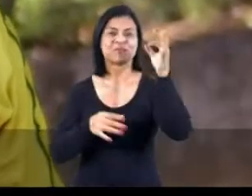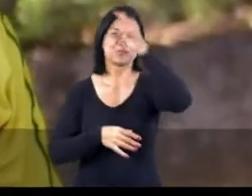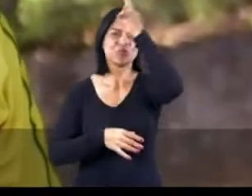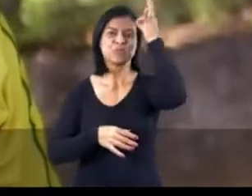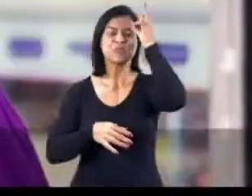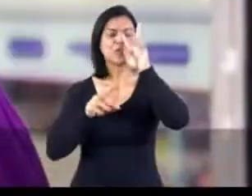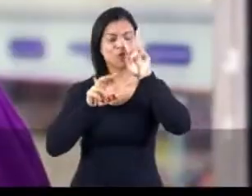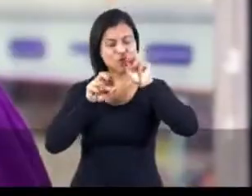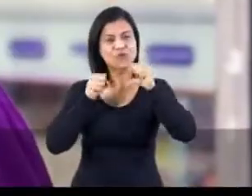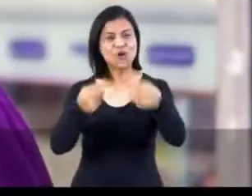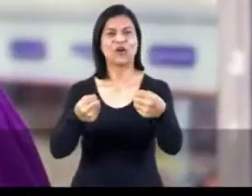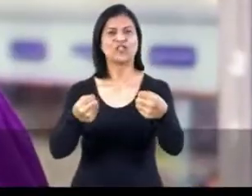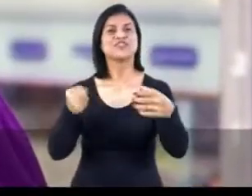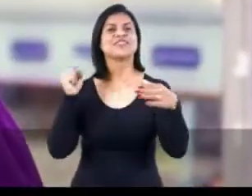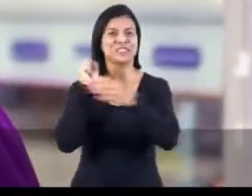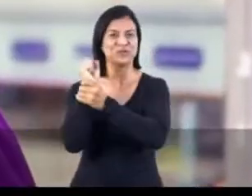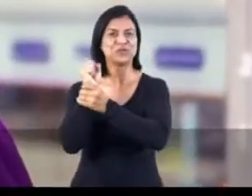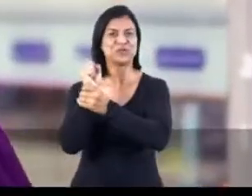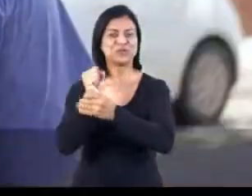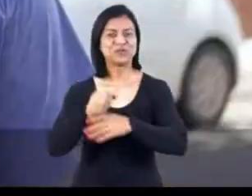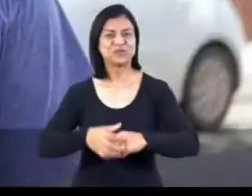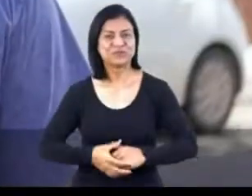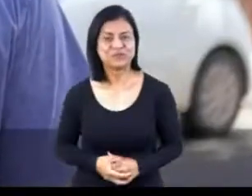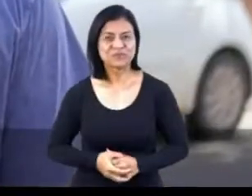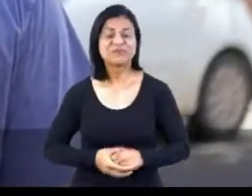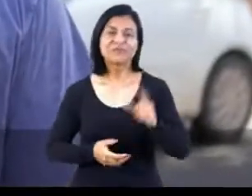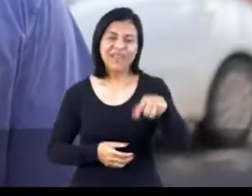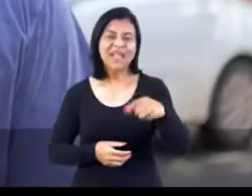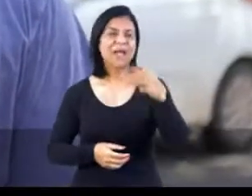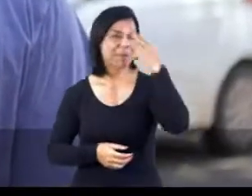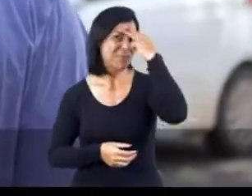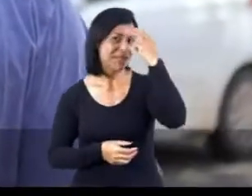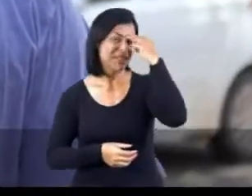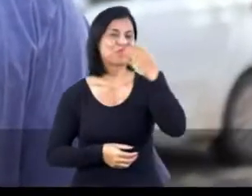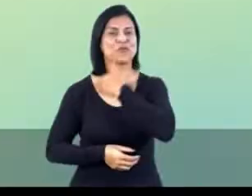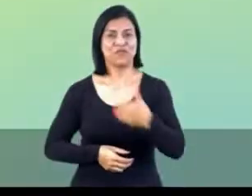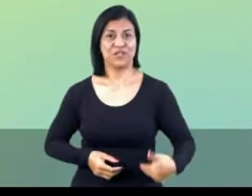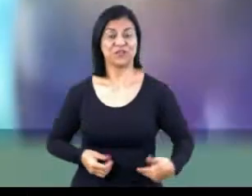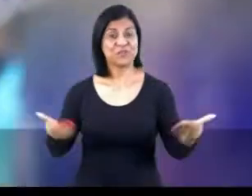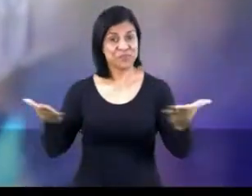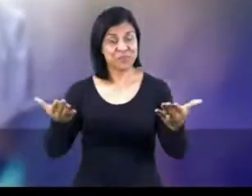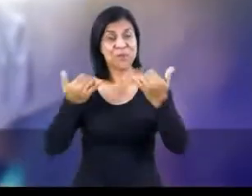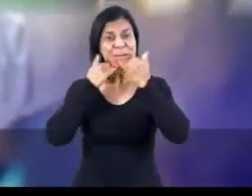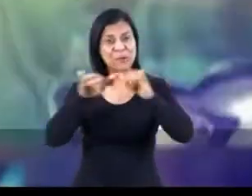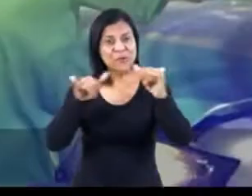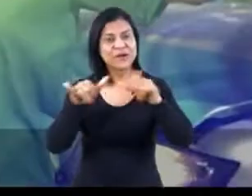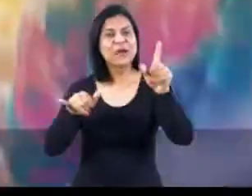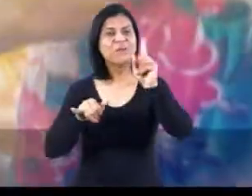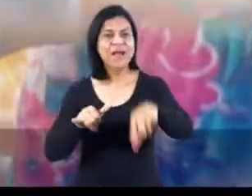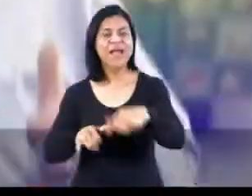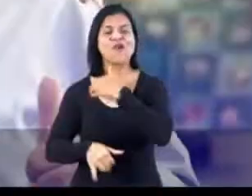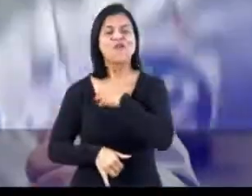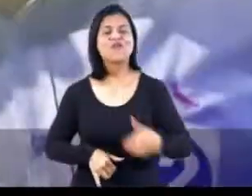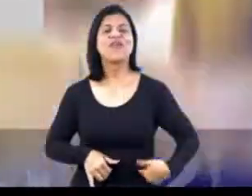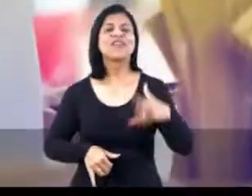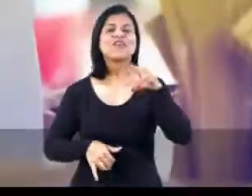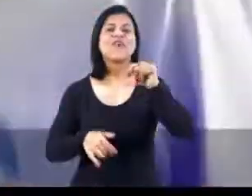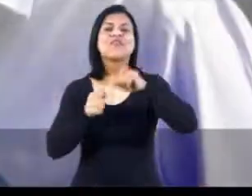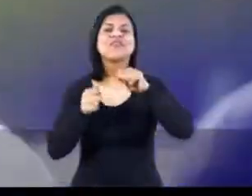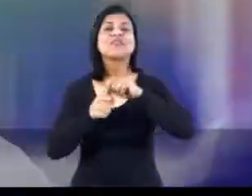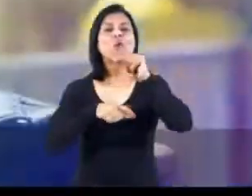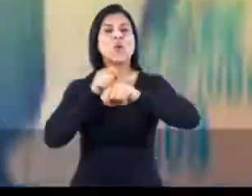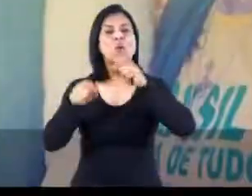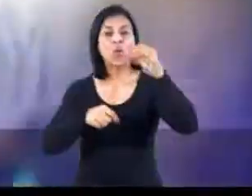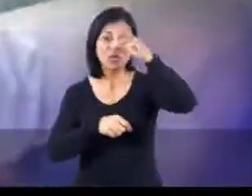Por um Espírito Santo forte. Por um Espírito Santo seguro. Por um Espírito Santo com manato governador. Começa agora o programa do governo que vai